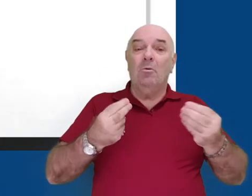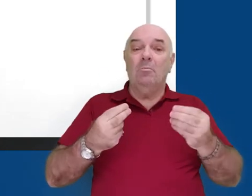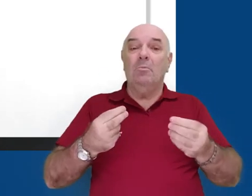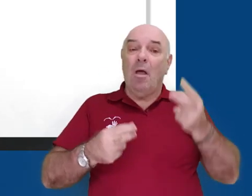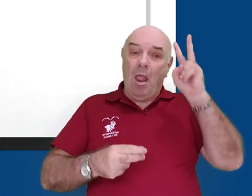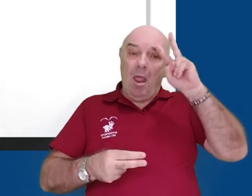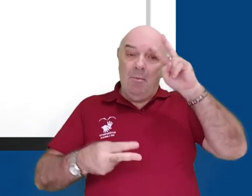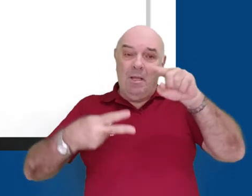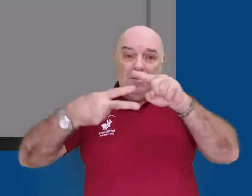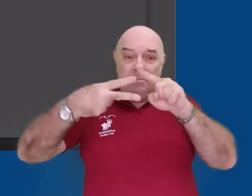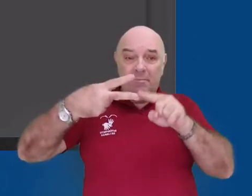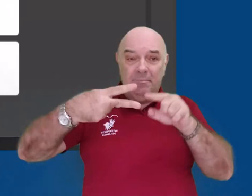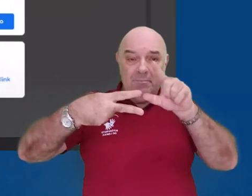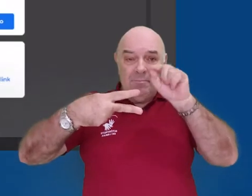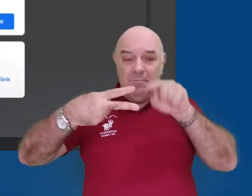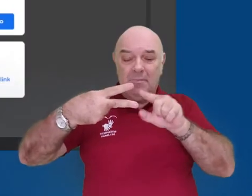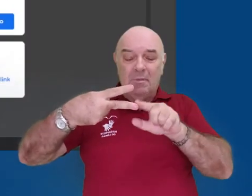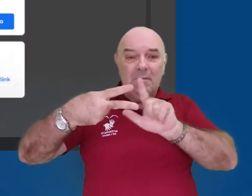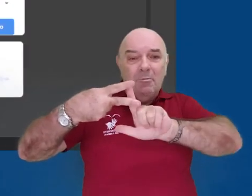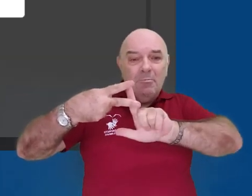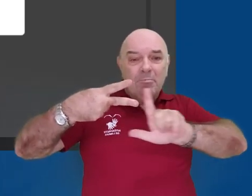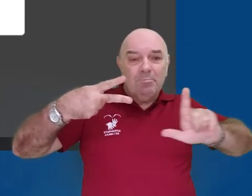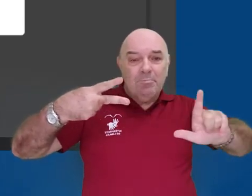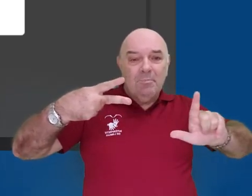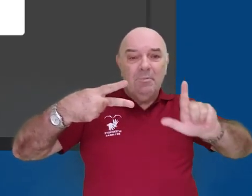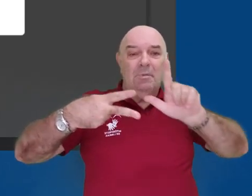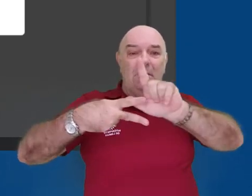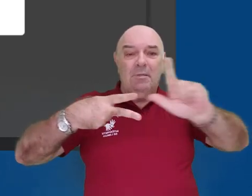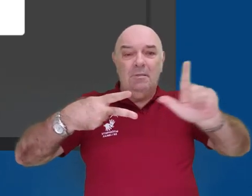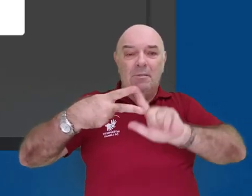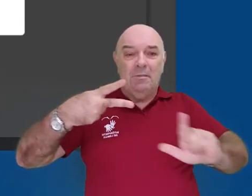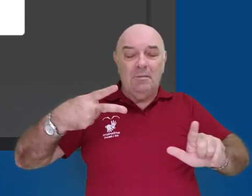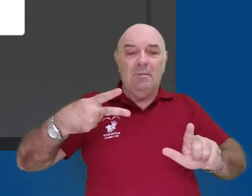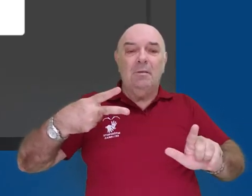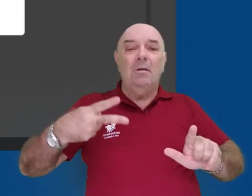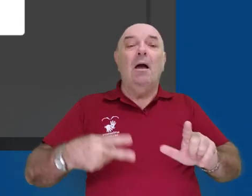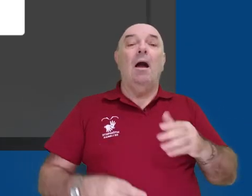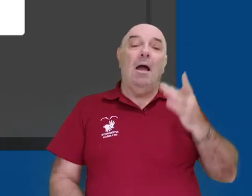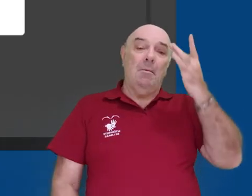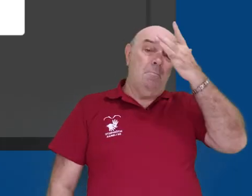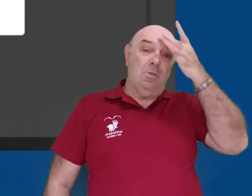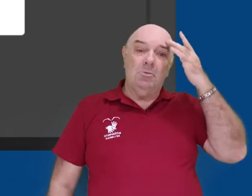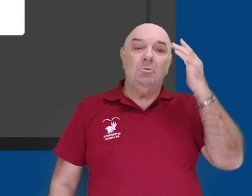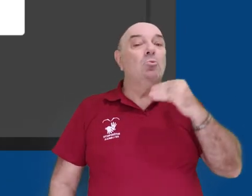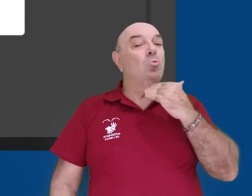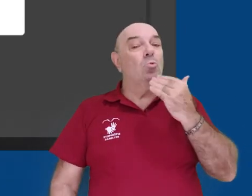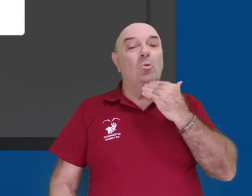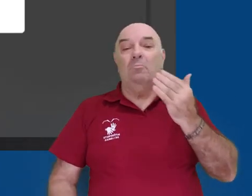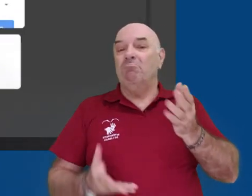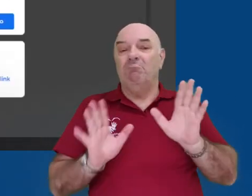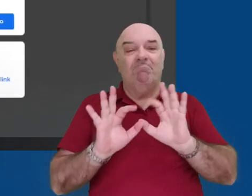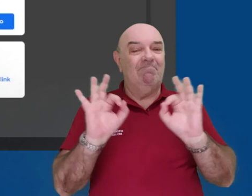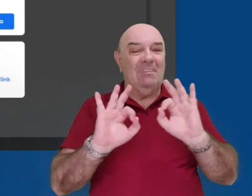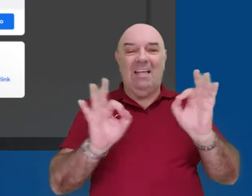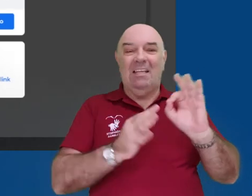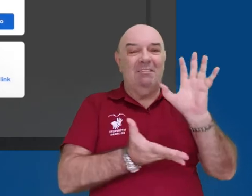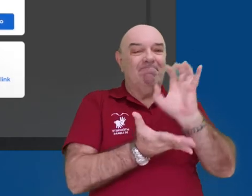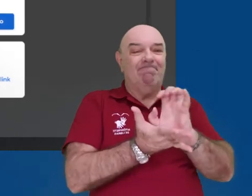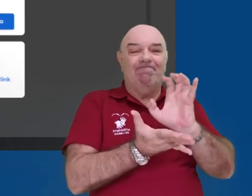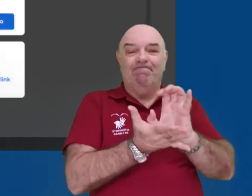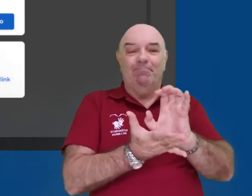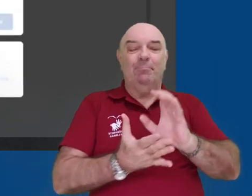desmarque a segunda opção das configurações. Assim, a leitura se manterá na plataforma sem a possibilidade de download.